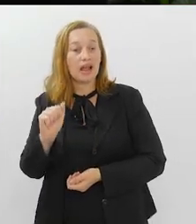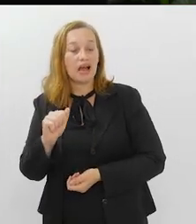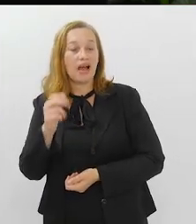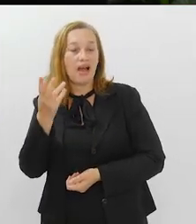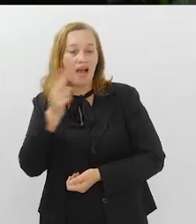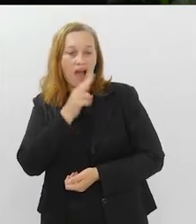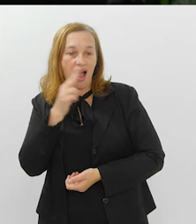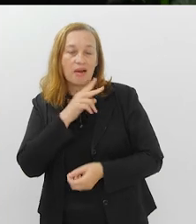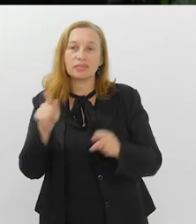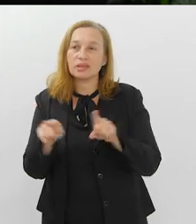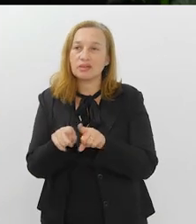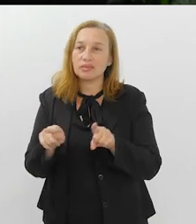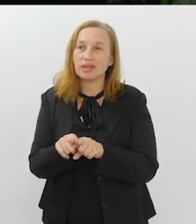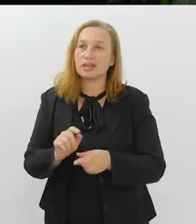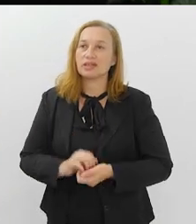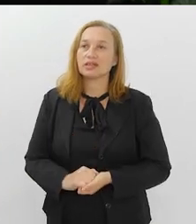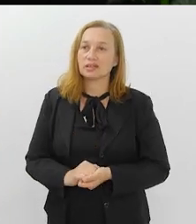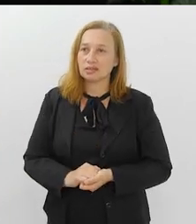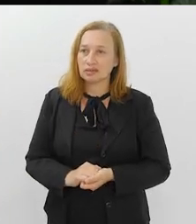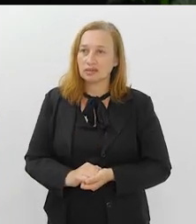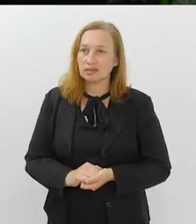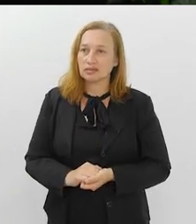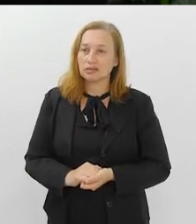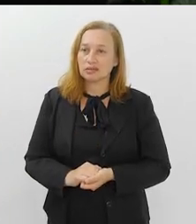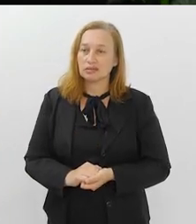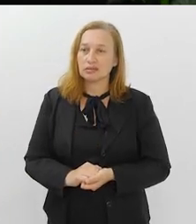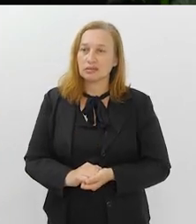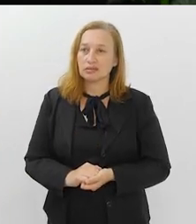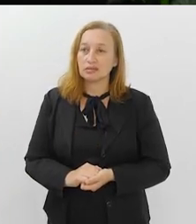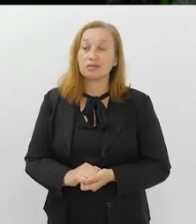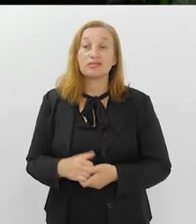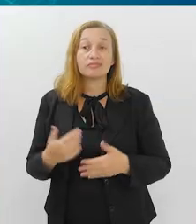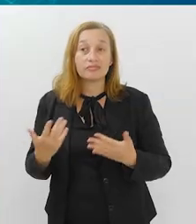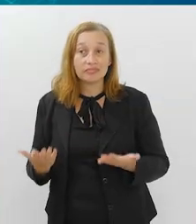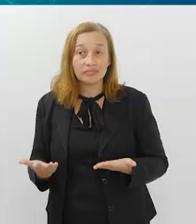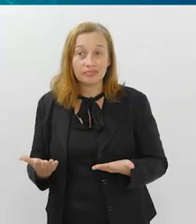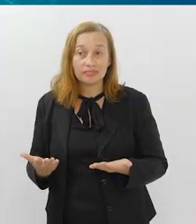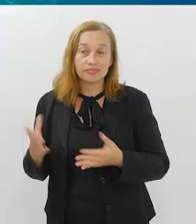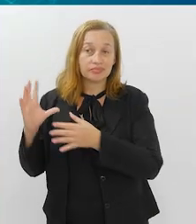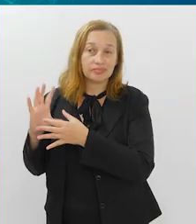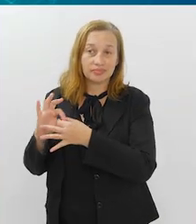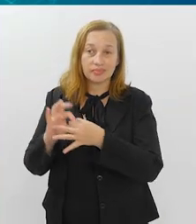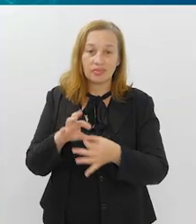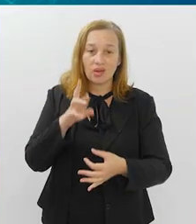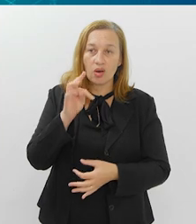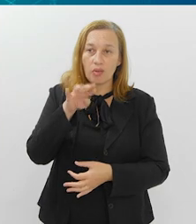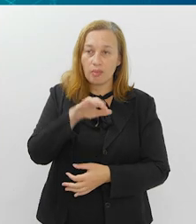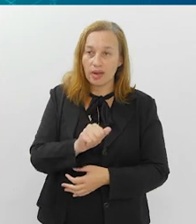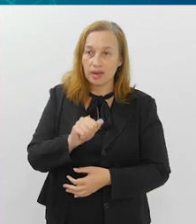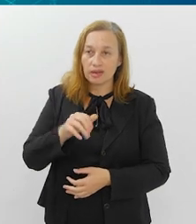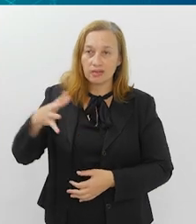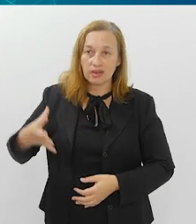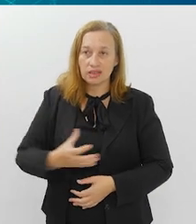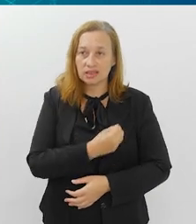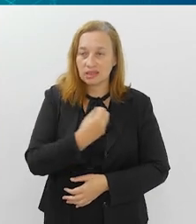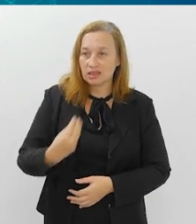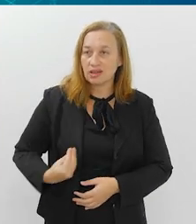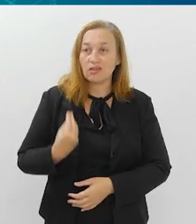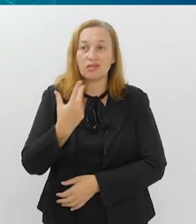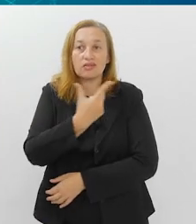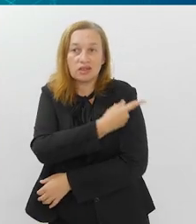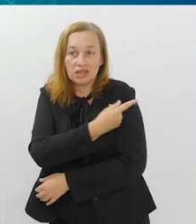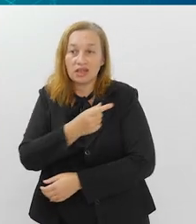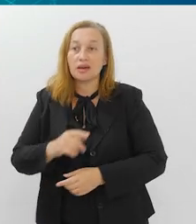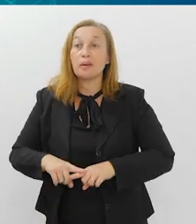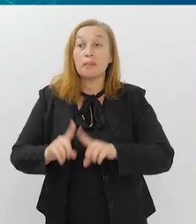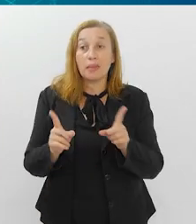rapidamente também para considerações finais. Então, plagiando aí a Roberta, vacinas salvam vidas,